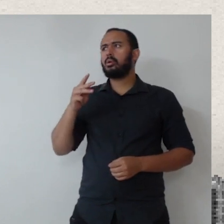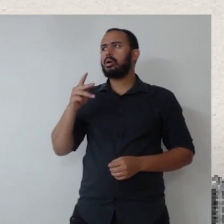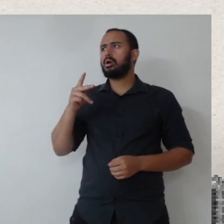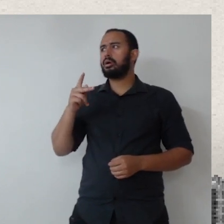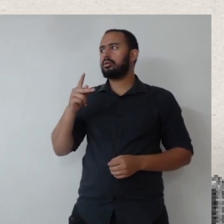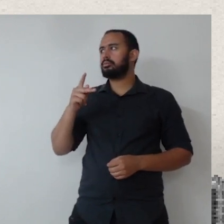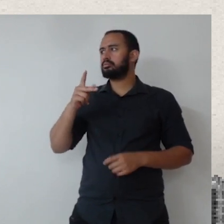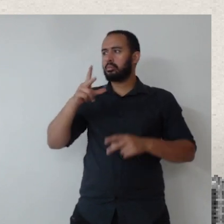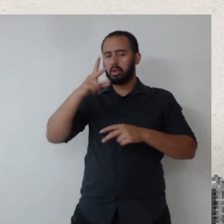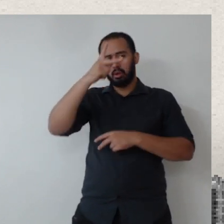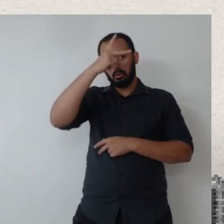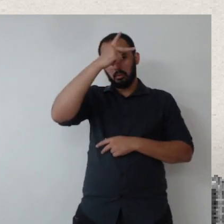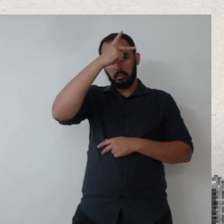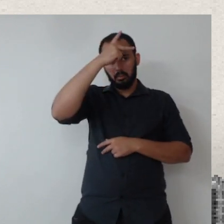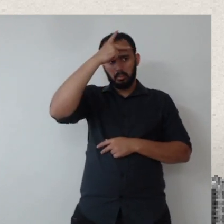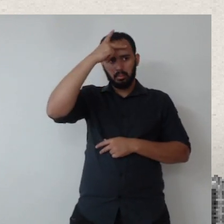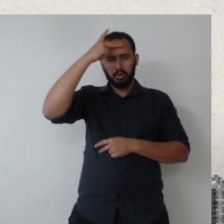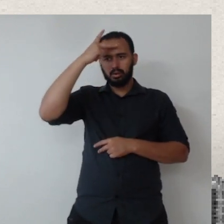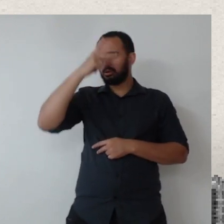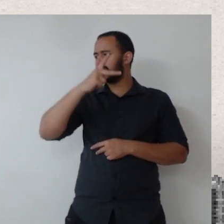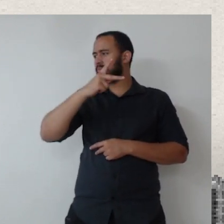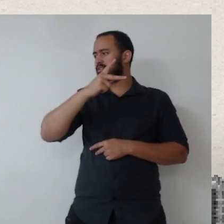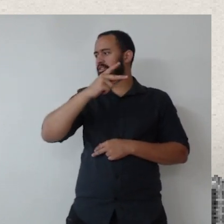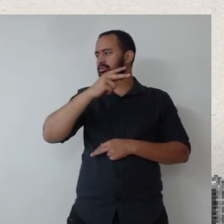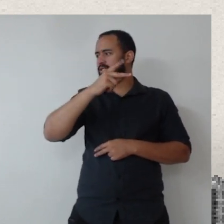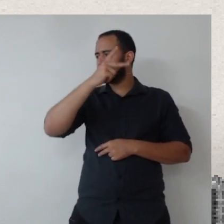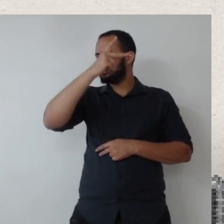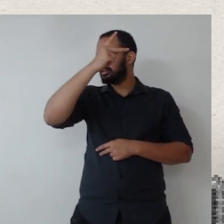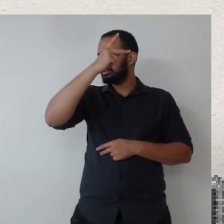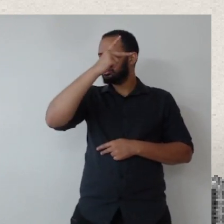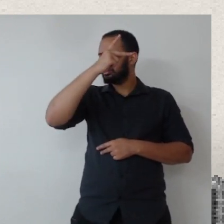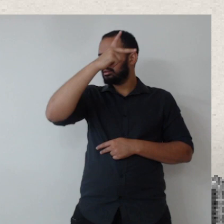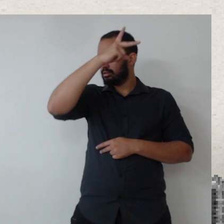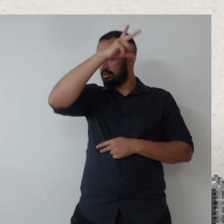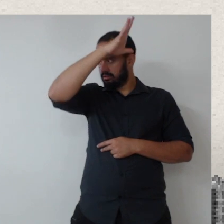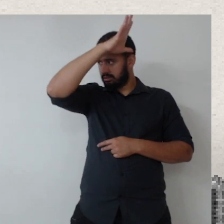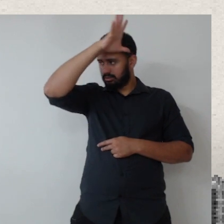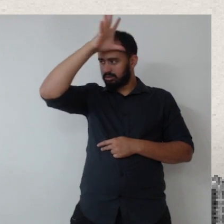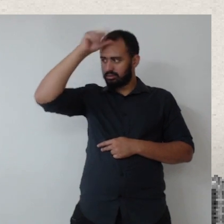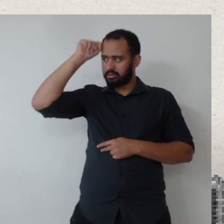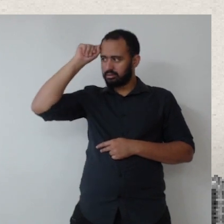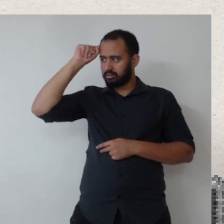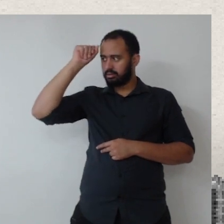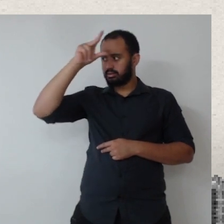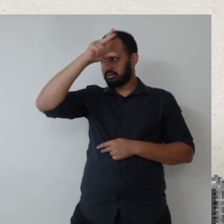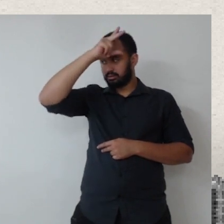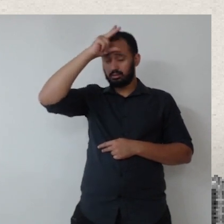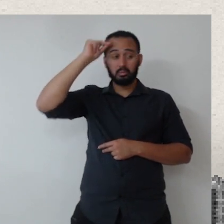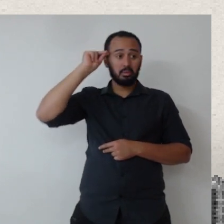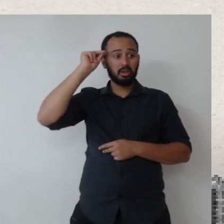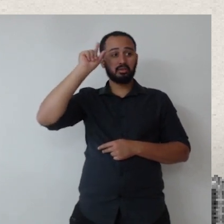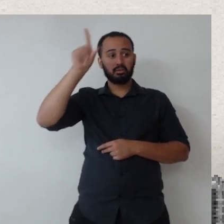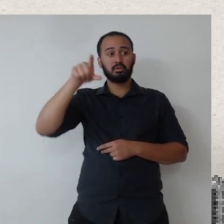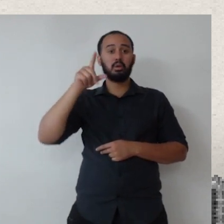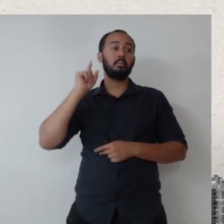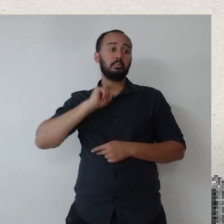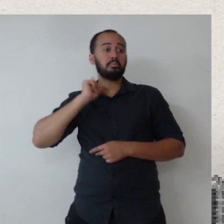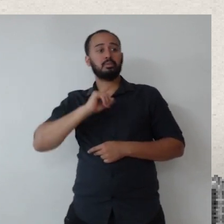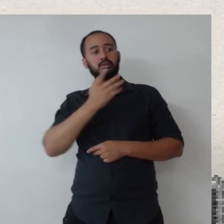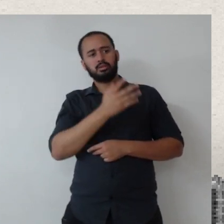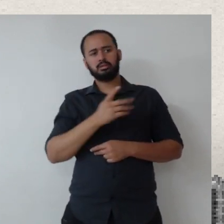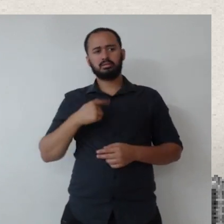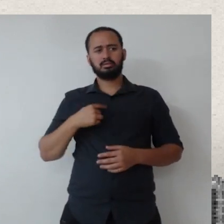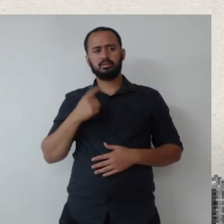por exemplo, eles publicaram o guia de integridade deles, incluindo fatores sociais e ambientais,